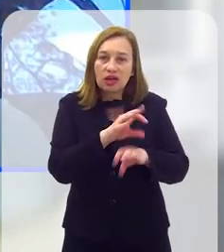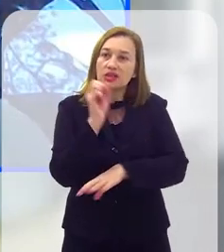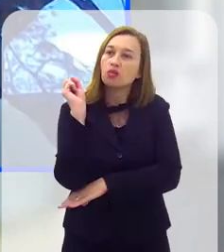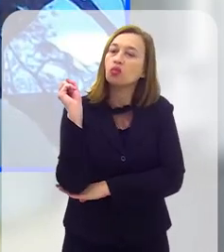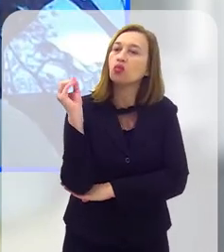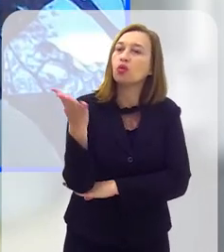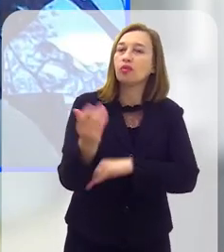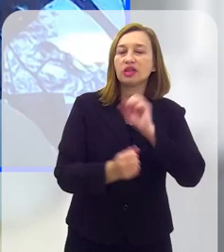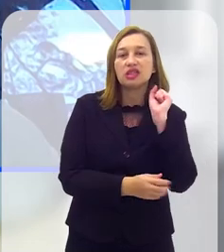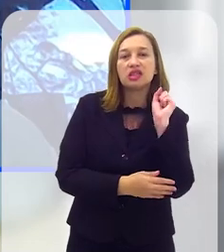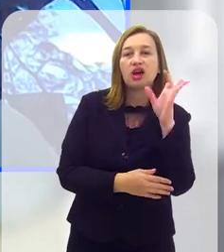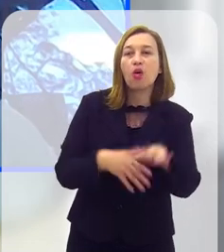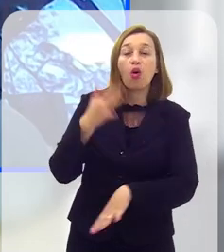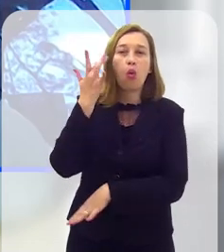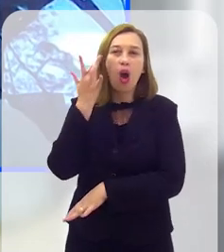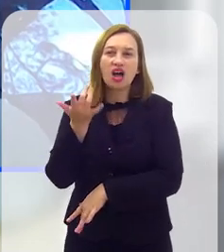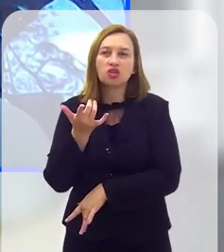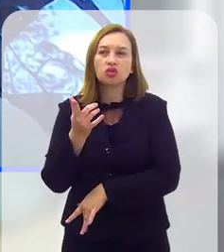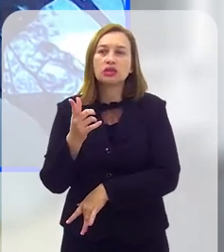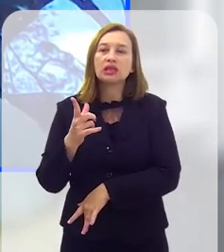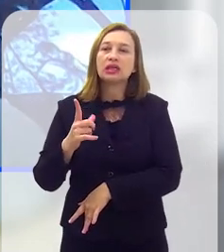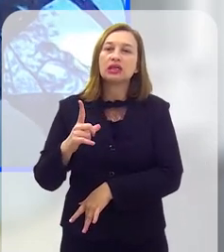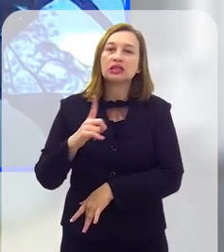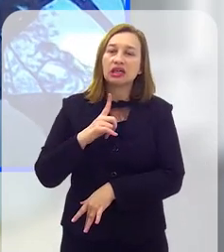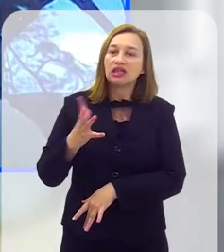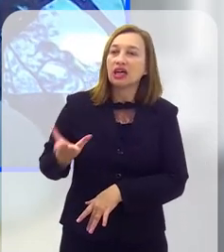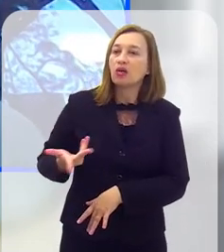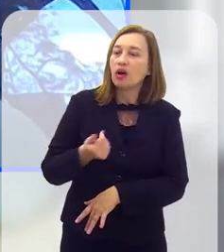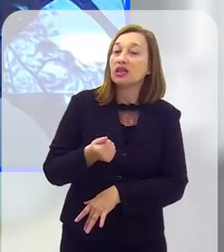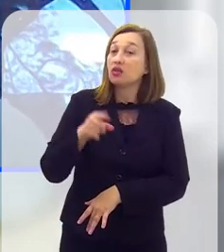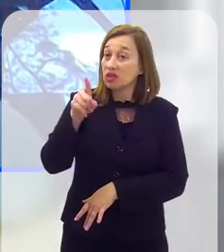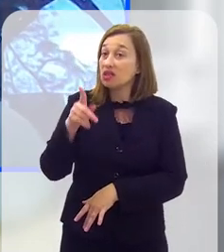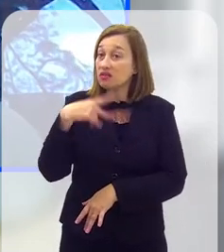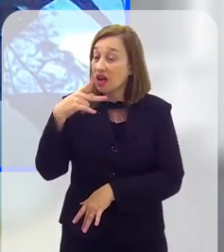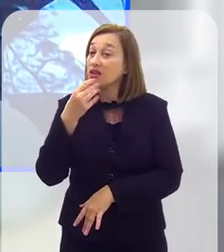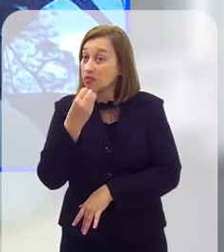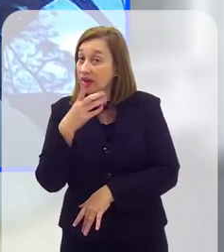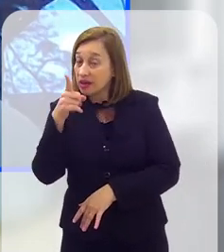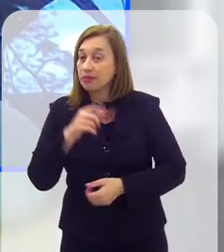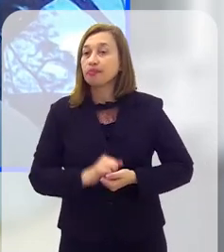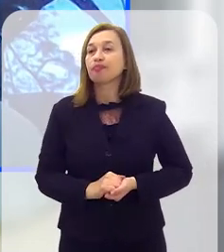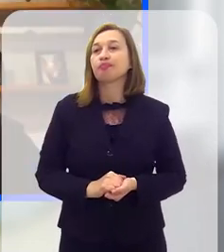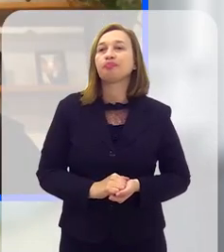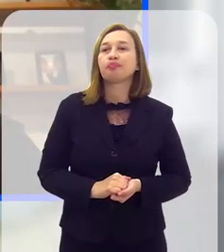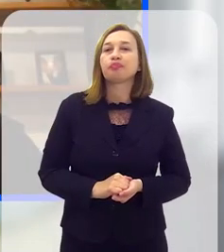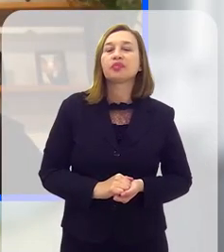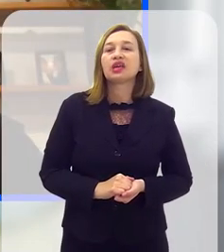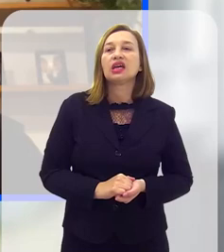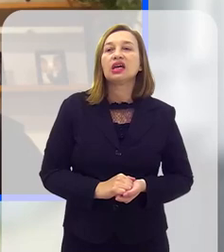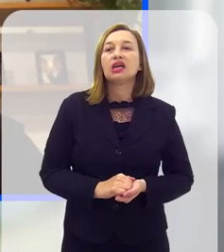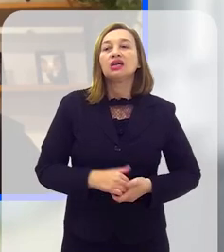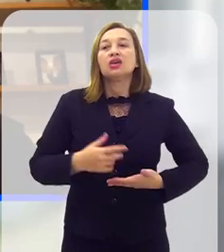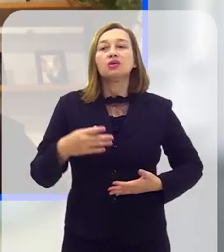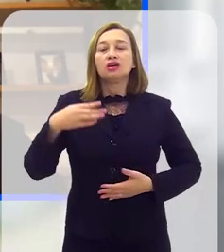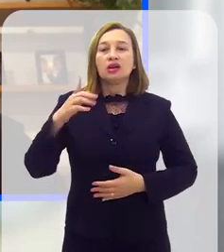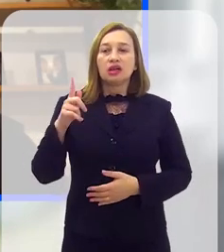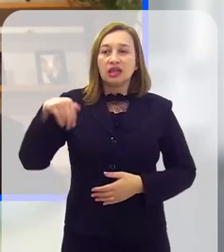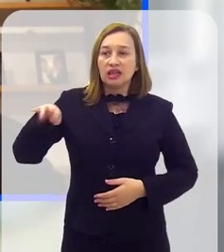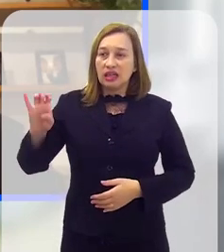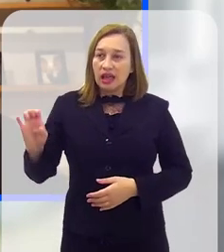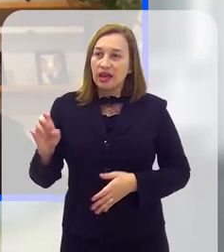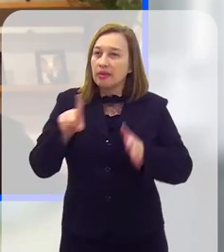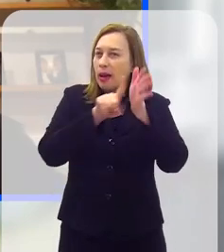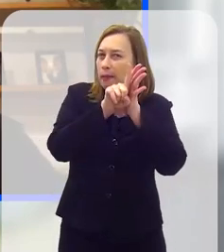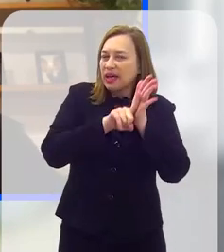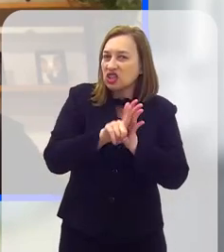vez mais na educação ambiental. E eu acho que isso tem dado efeito, como você tem colocado bem aí. Pois